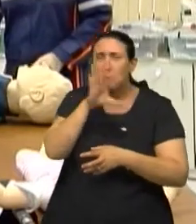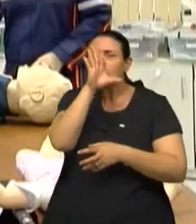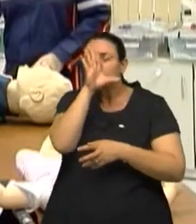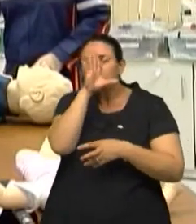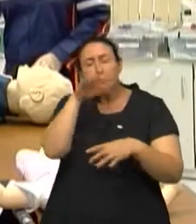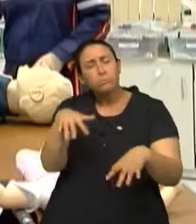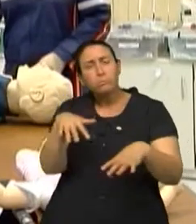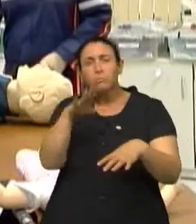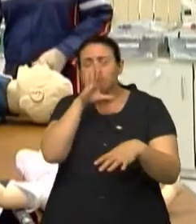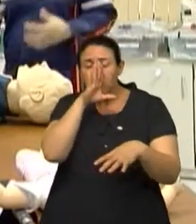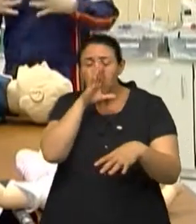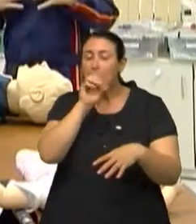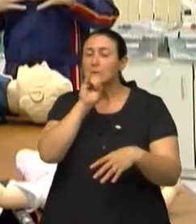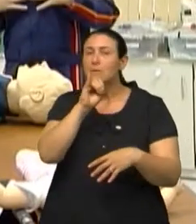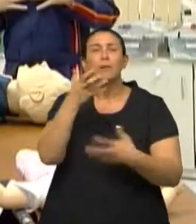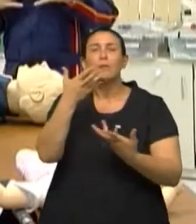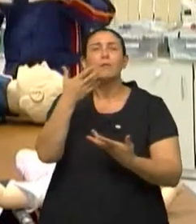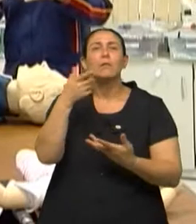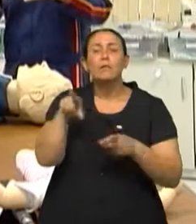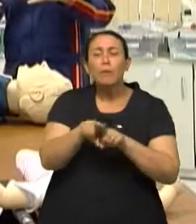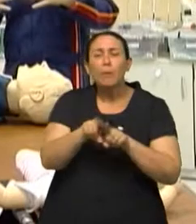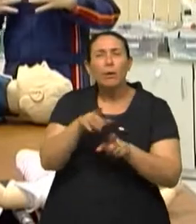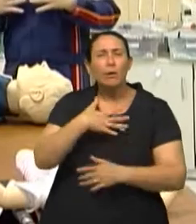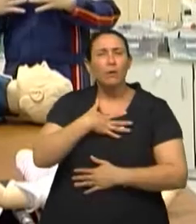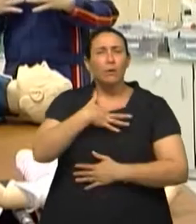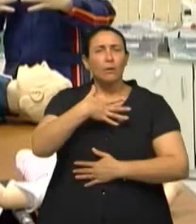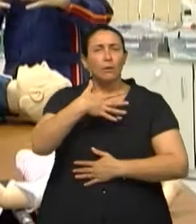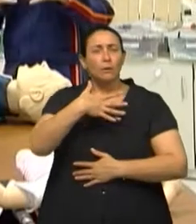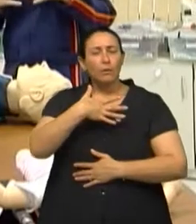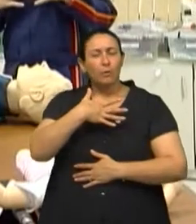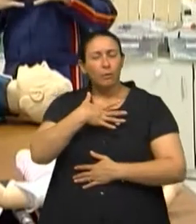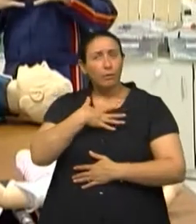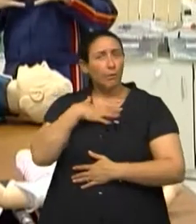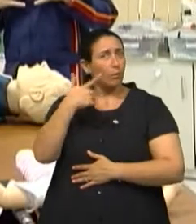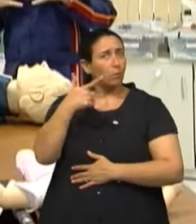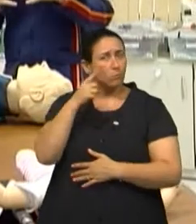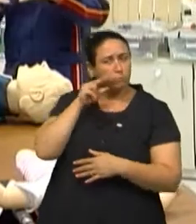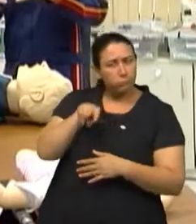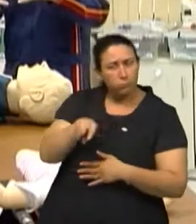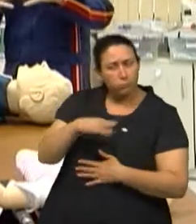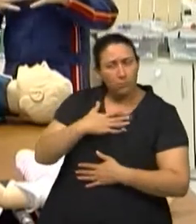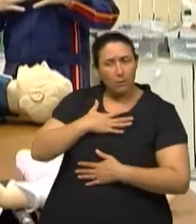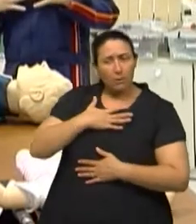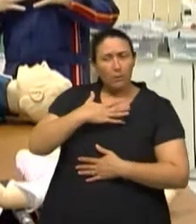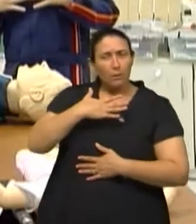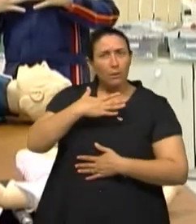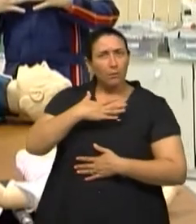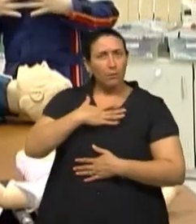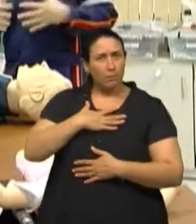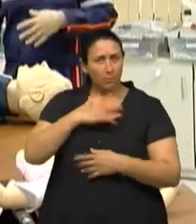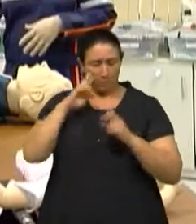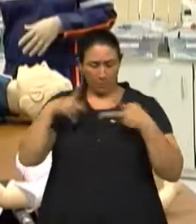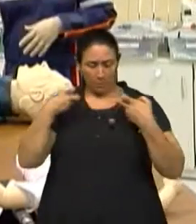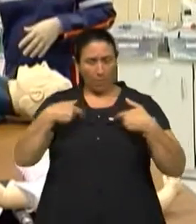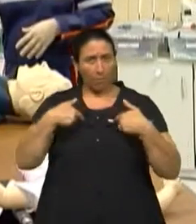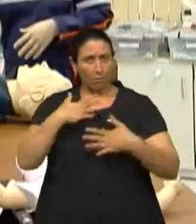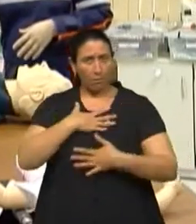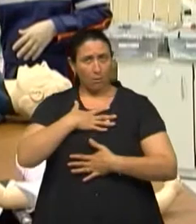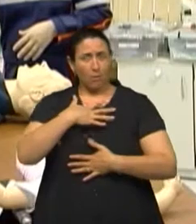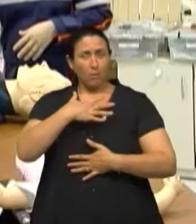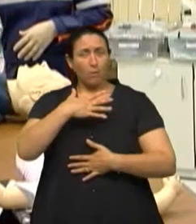Essa vítima também não respira, ou seja, ela não tem movimentos respiratórios, né? De subir e descer no tórax.